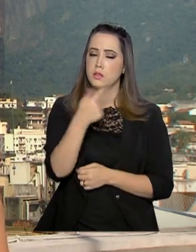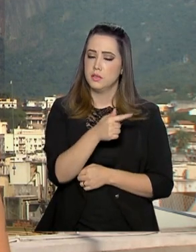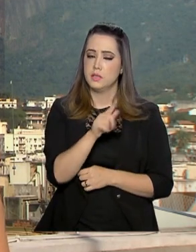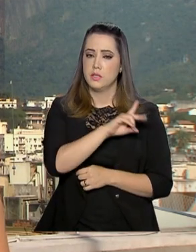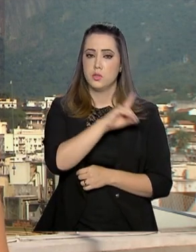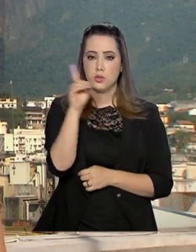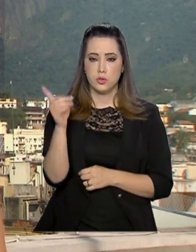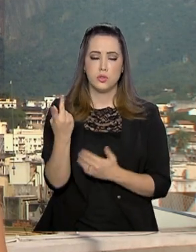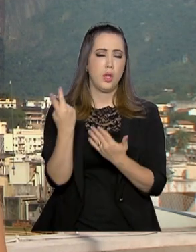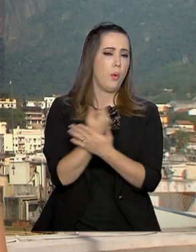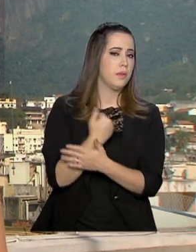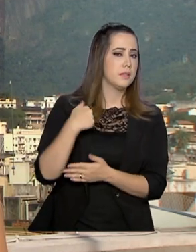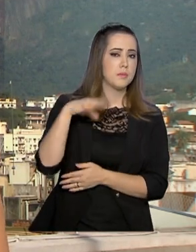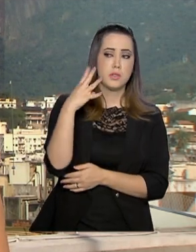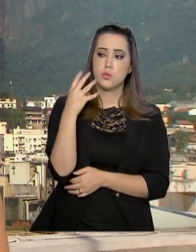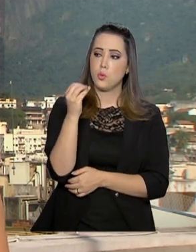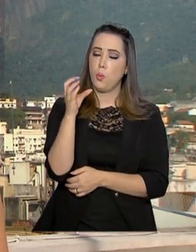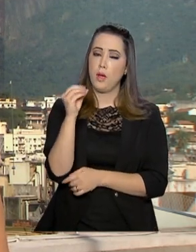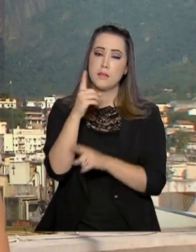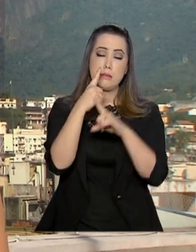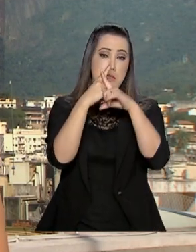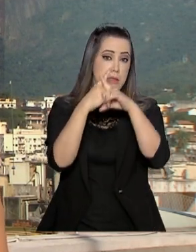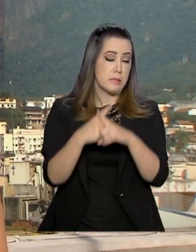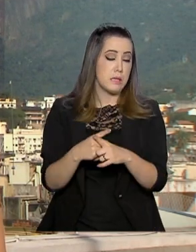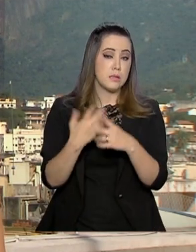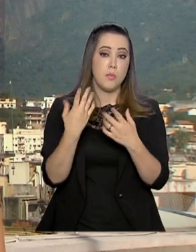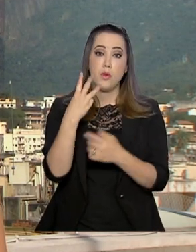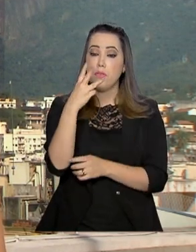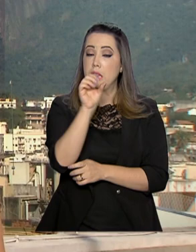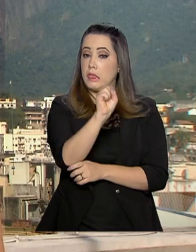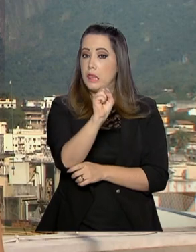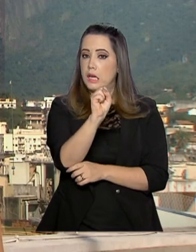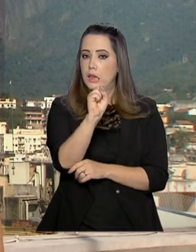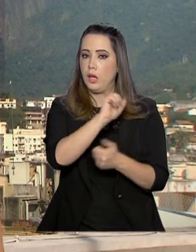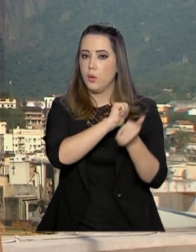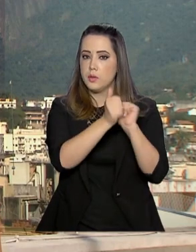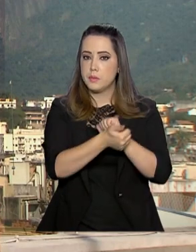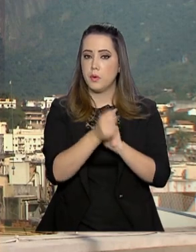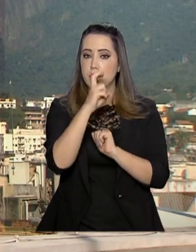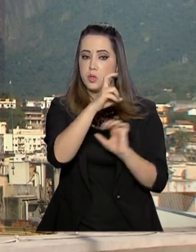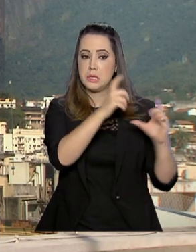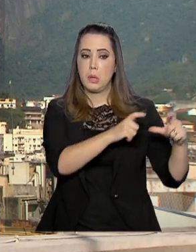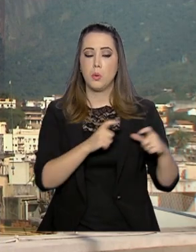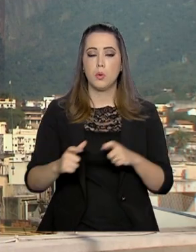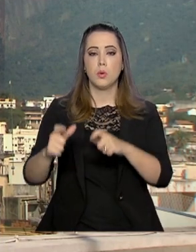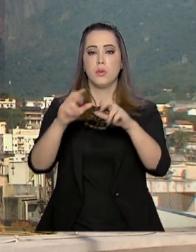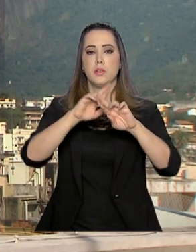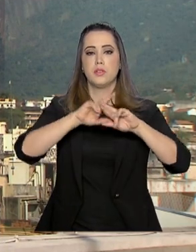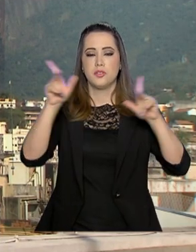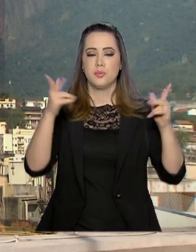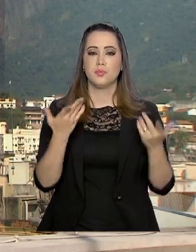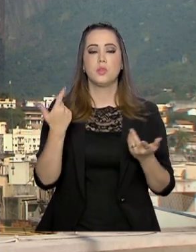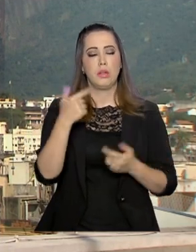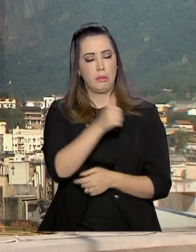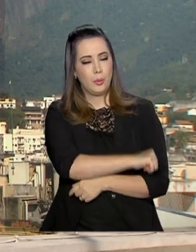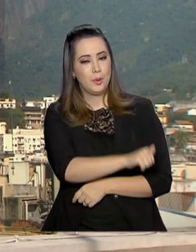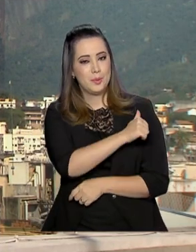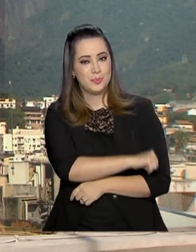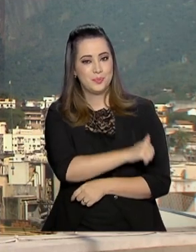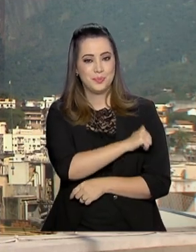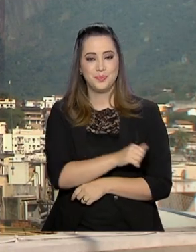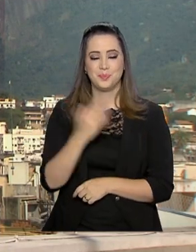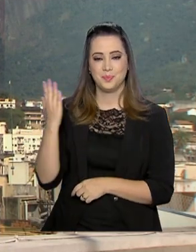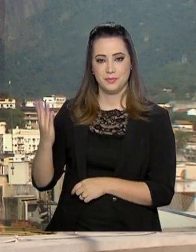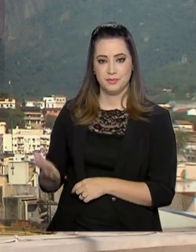acontecem mais de 400 provas de 38 esportes em cinco complexos esportivos de Lima. Do Rio de Janeiro,